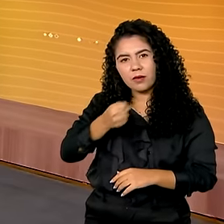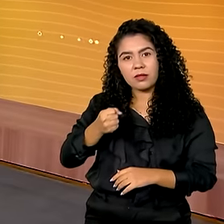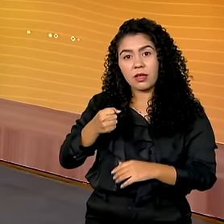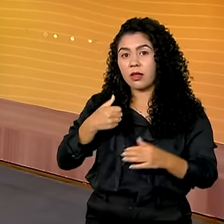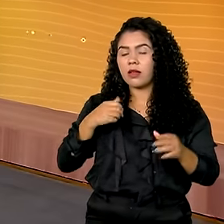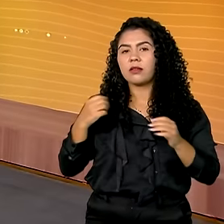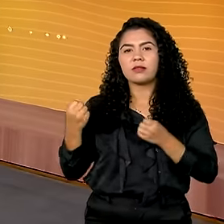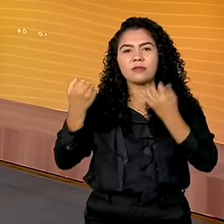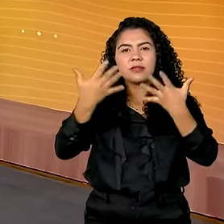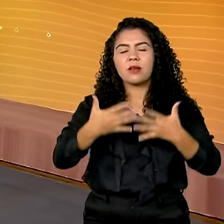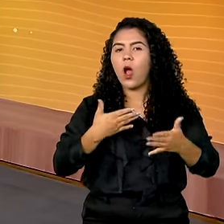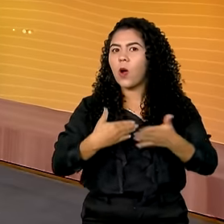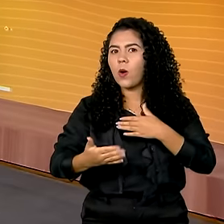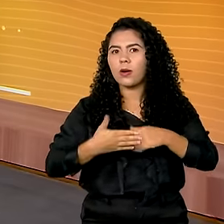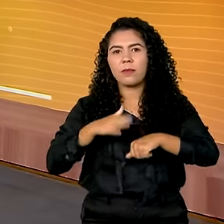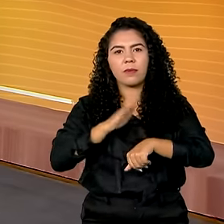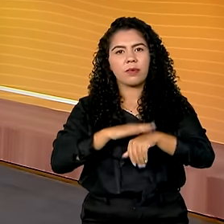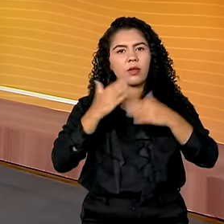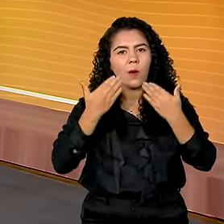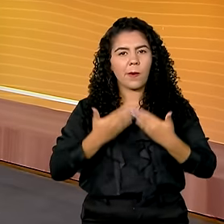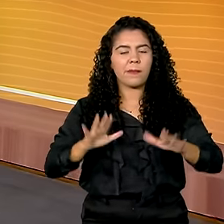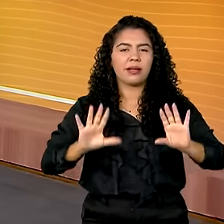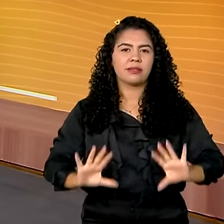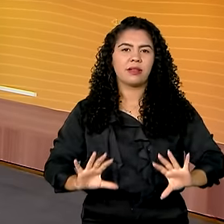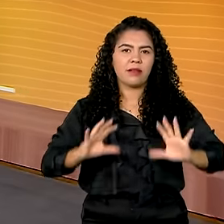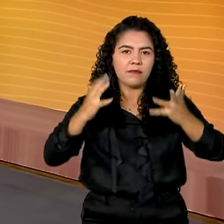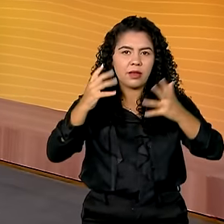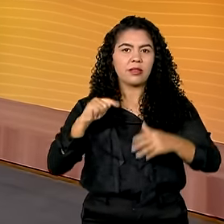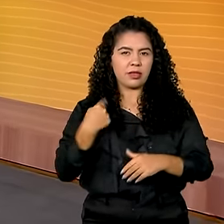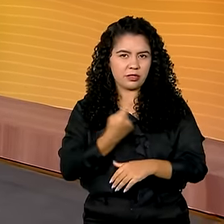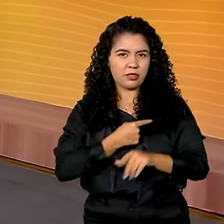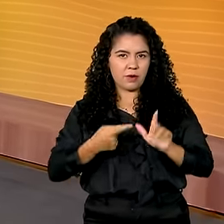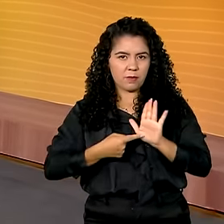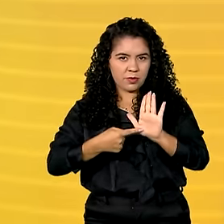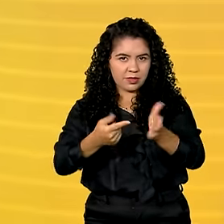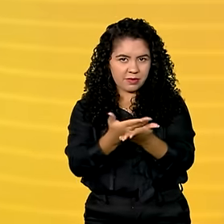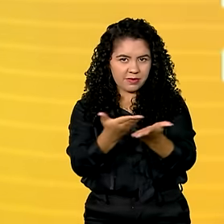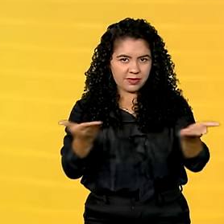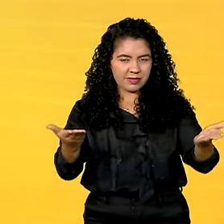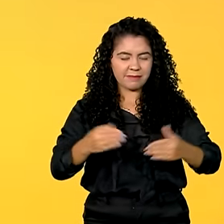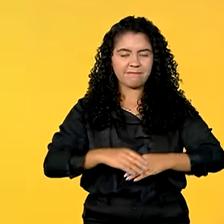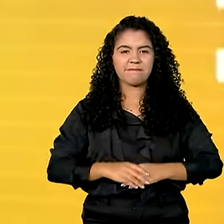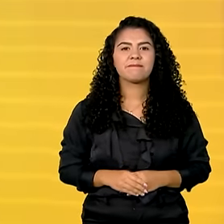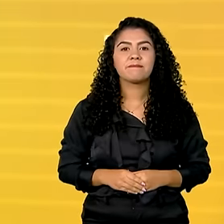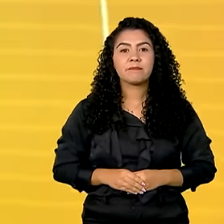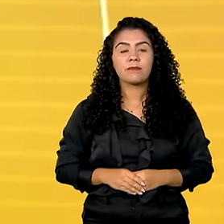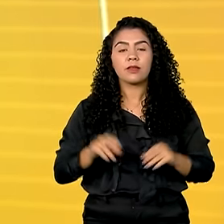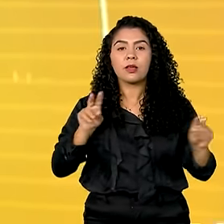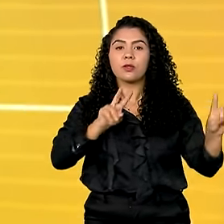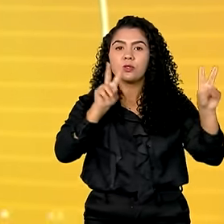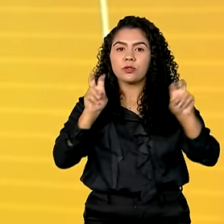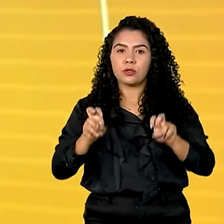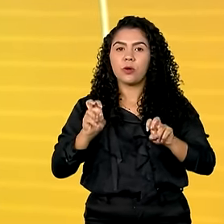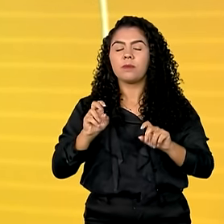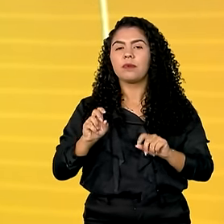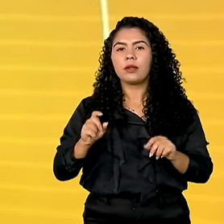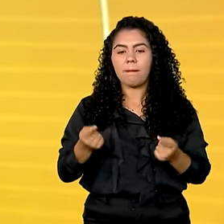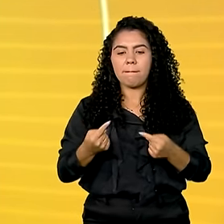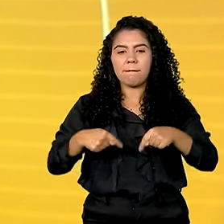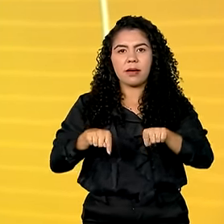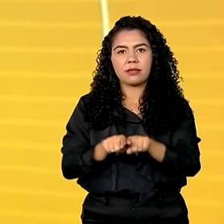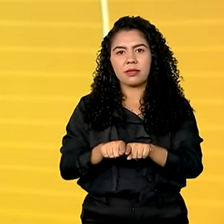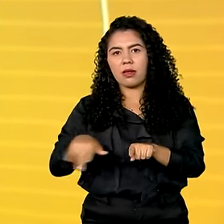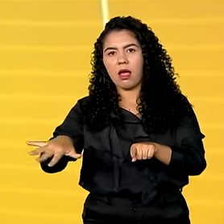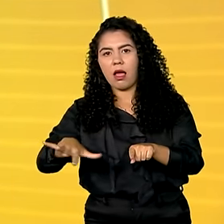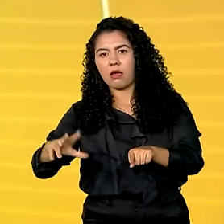momento com a presença do presidente Lula e a gente vai transmitir ao vivo aqui no Canal GOP. E a parceria entre o setor público e privado